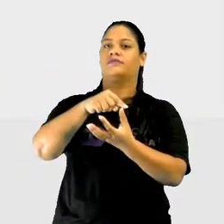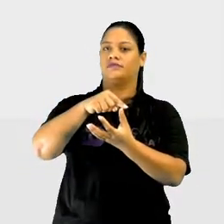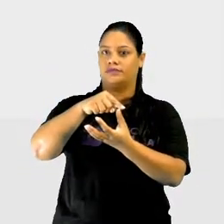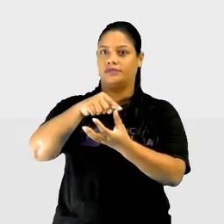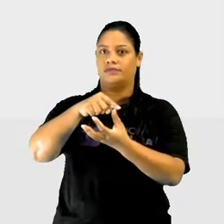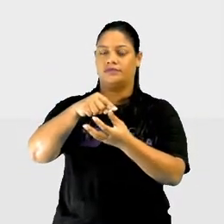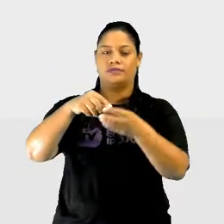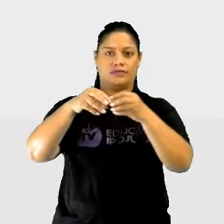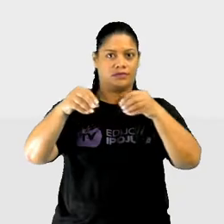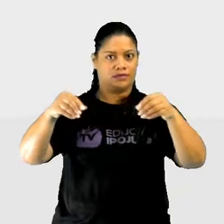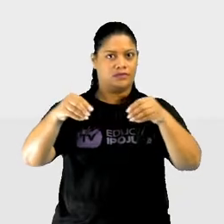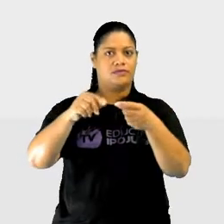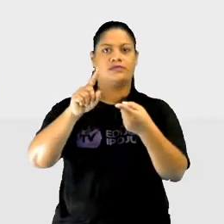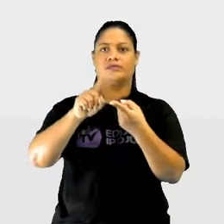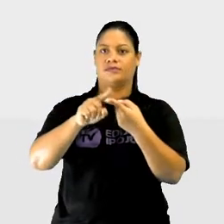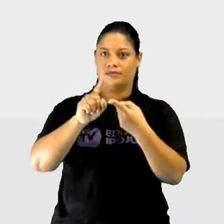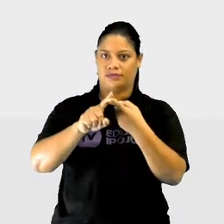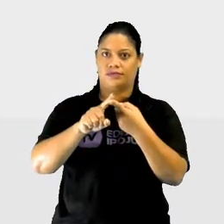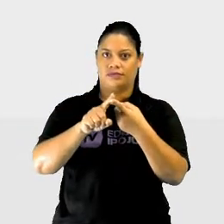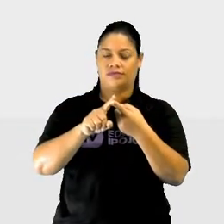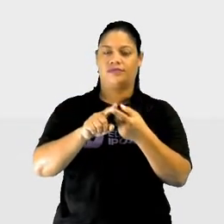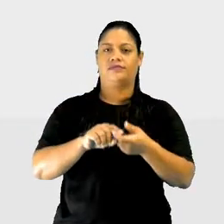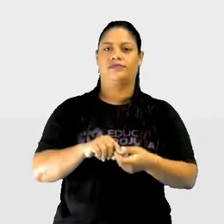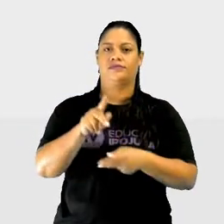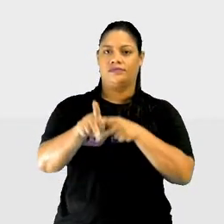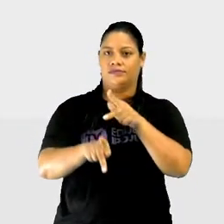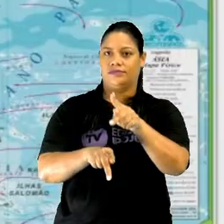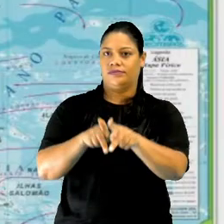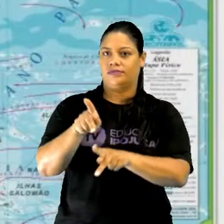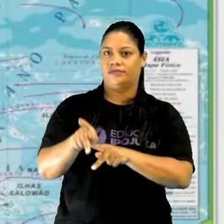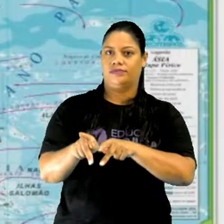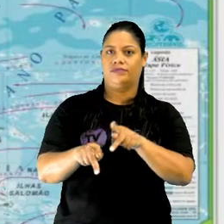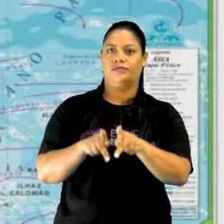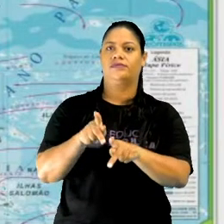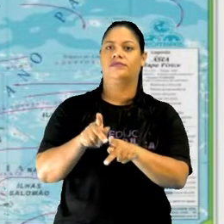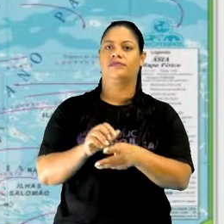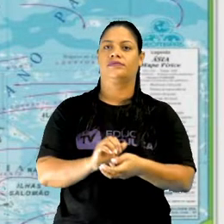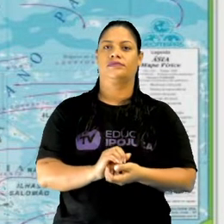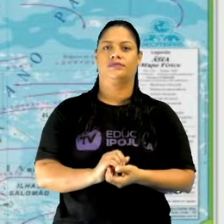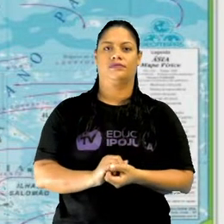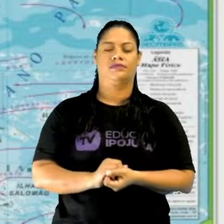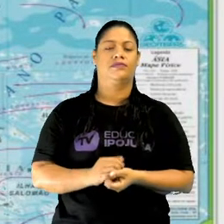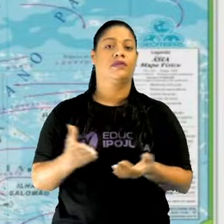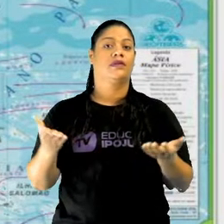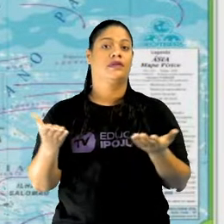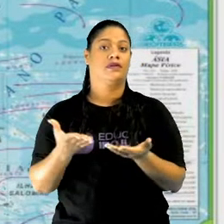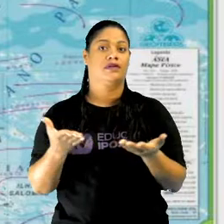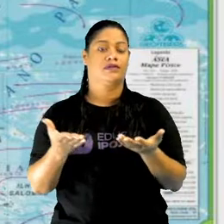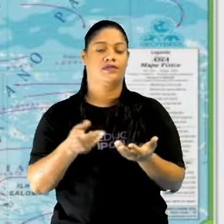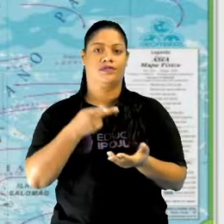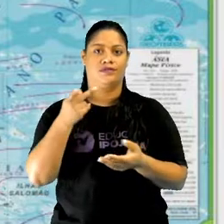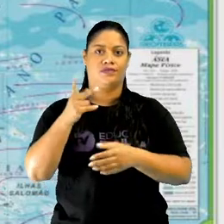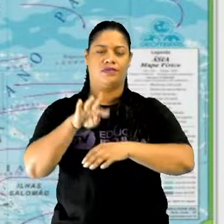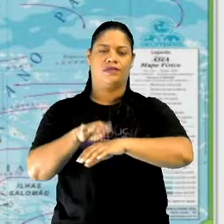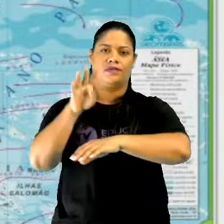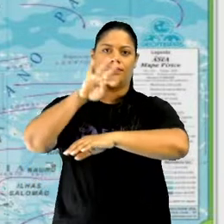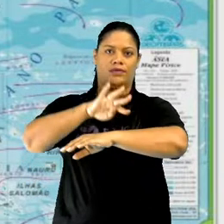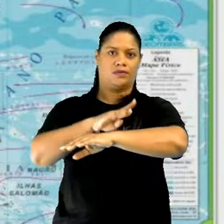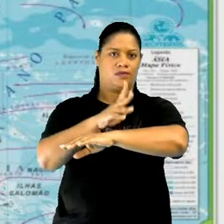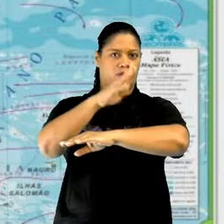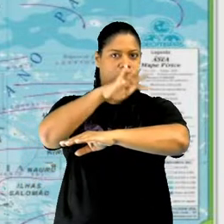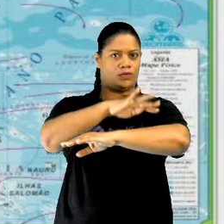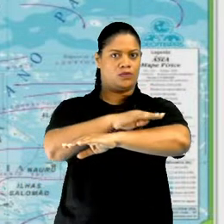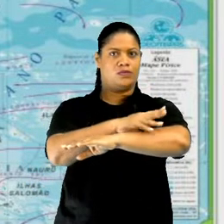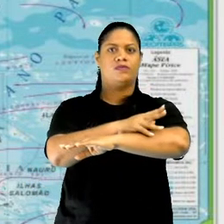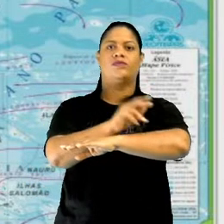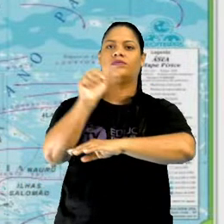territorial e também na questão populacional. Vamos falar agora do relevo asiático. A